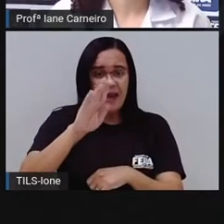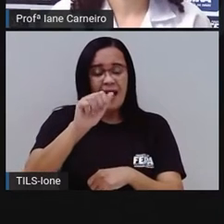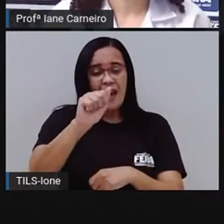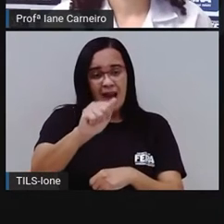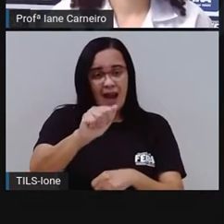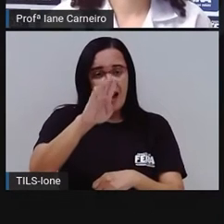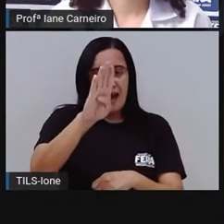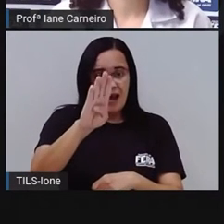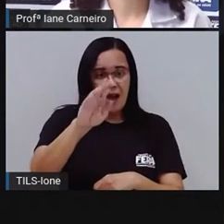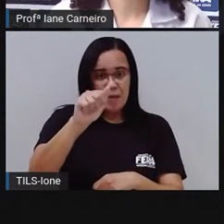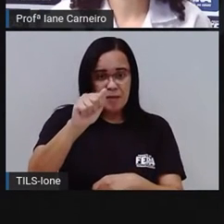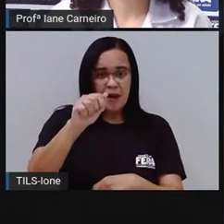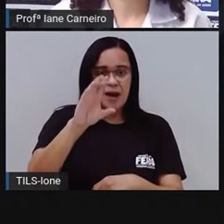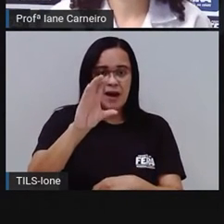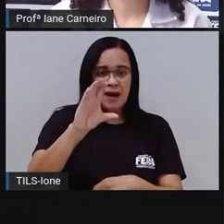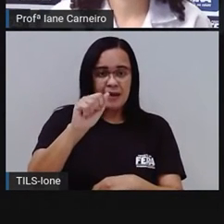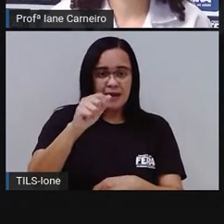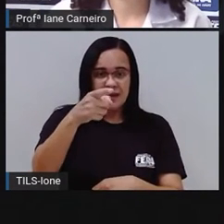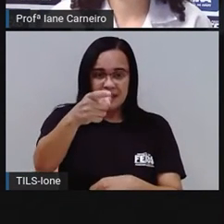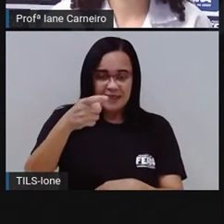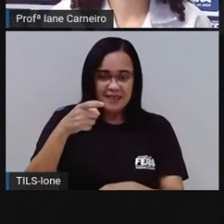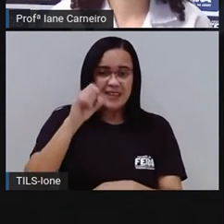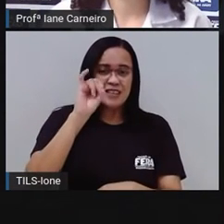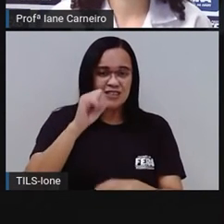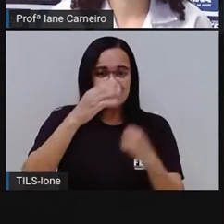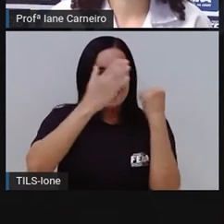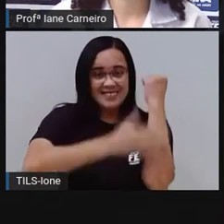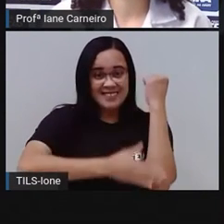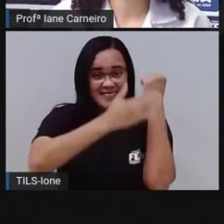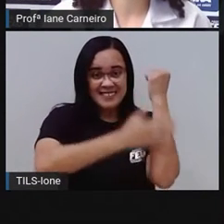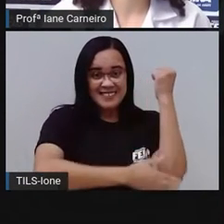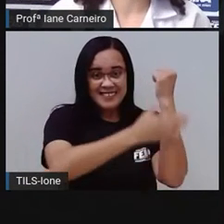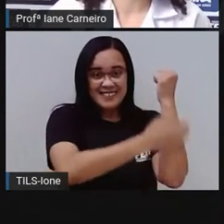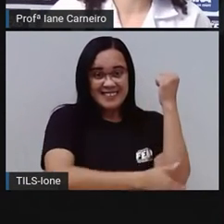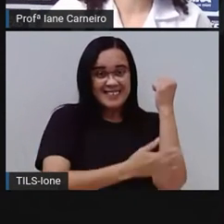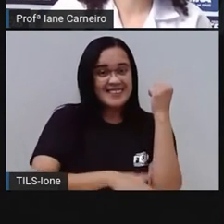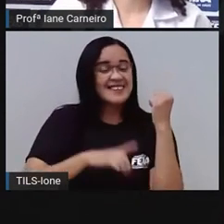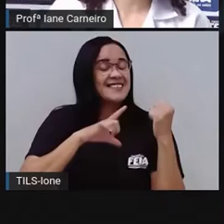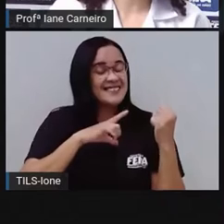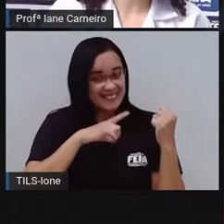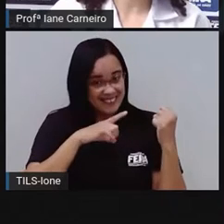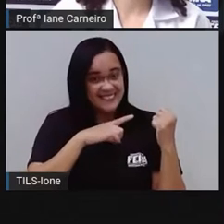Escreve aí, ó, a palavra abacaxi.